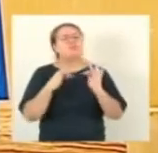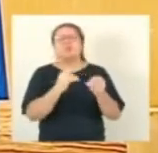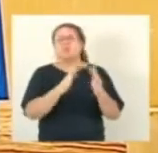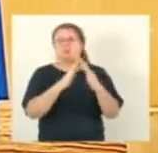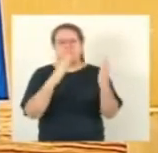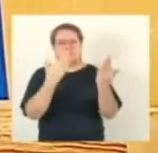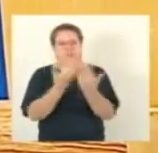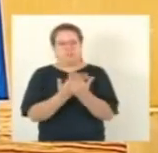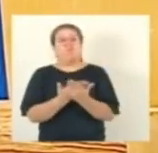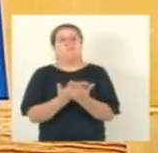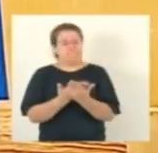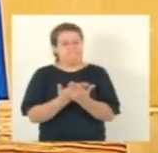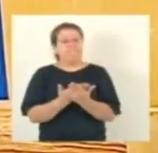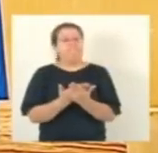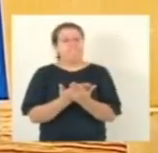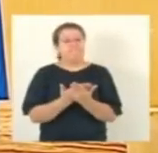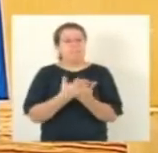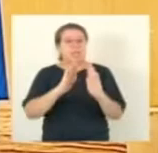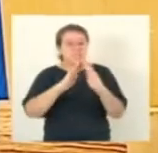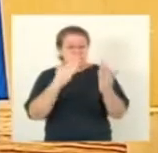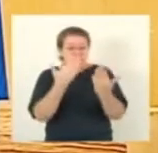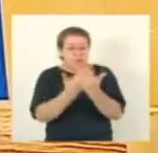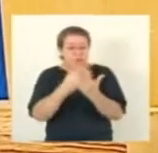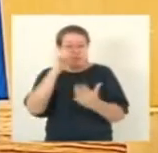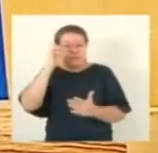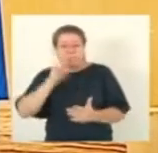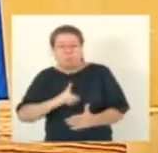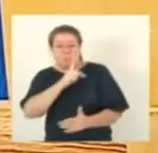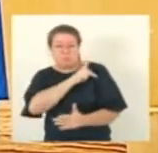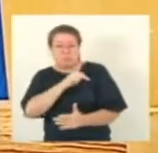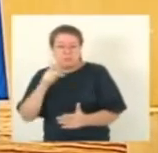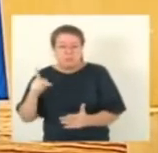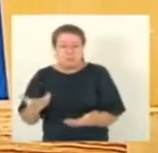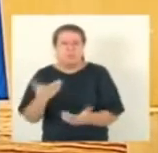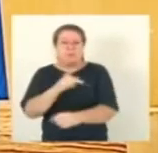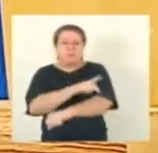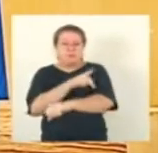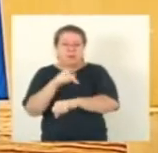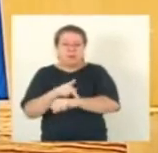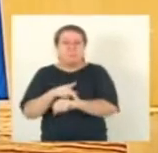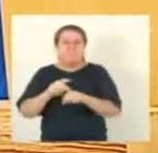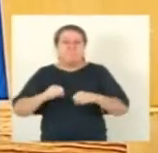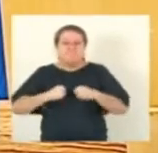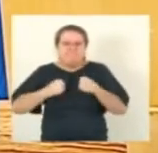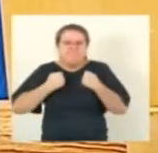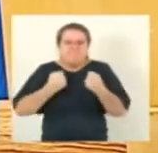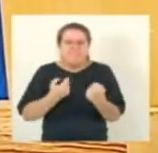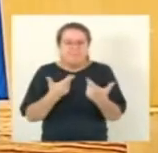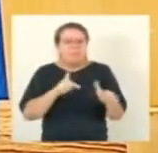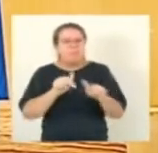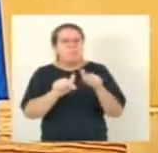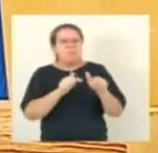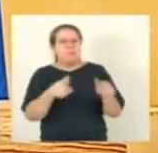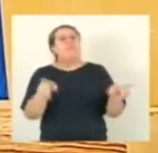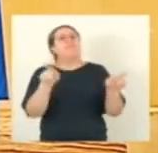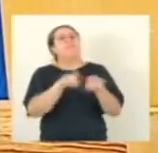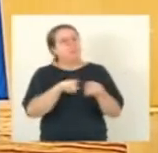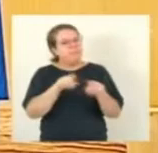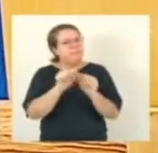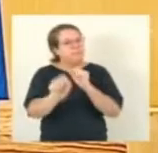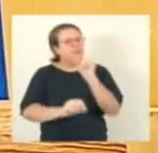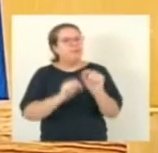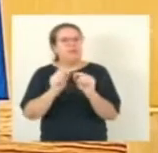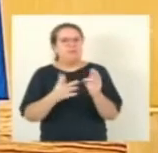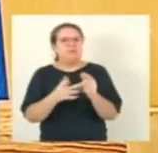as escolas estão fazendo um esforço muito grande, professores, pedagogos, diretores, coordenadores, no sentido de trabalhar essas questões,